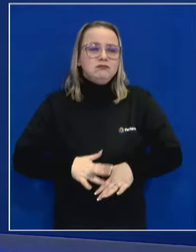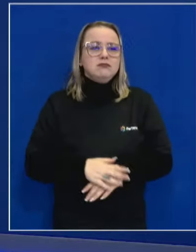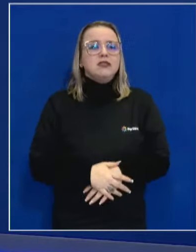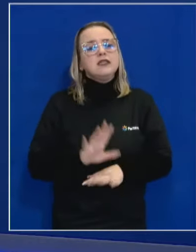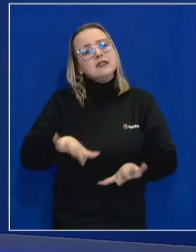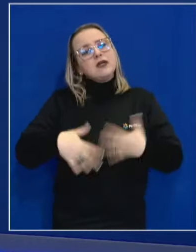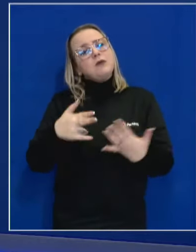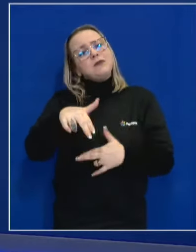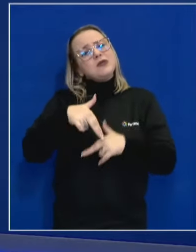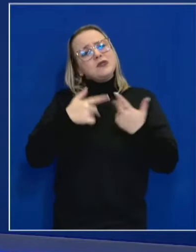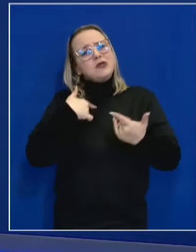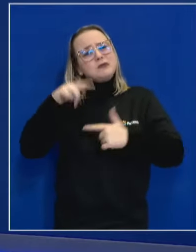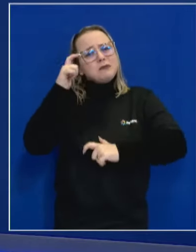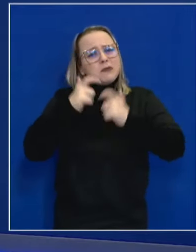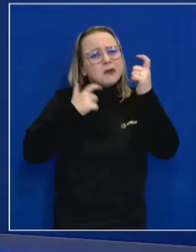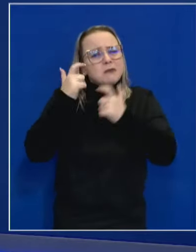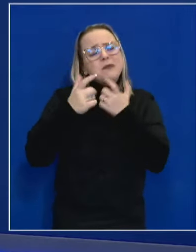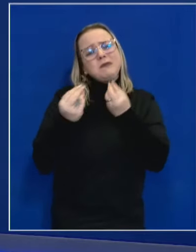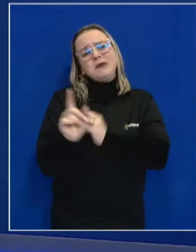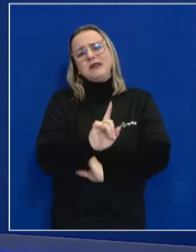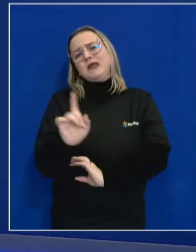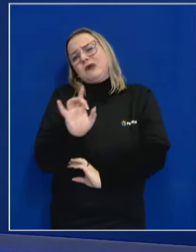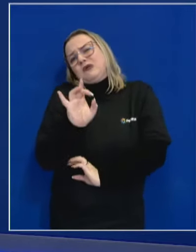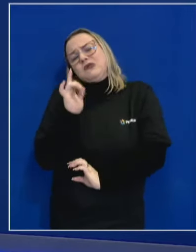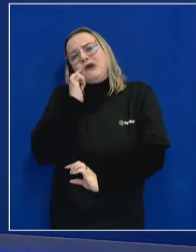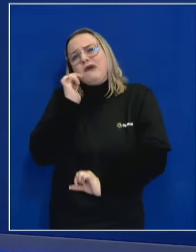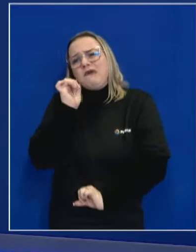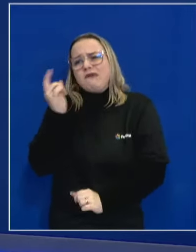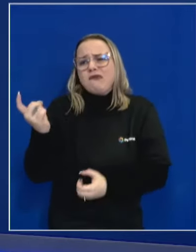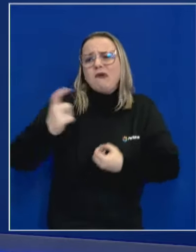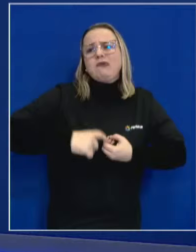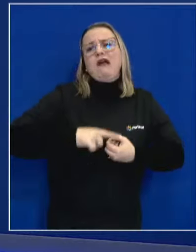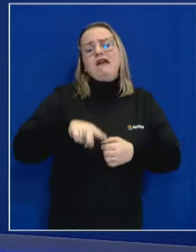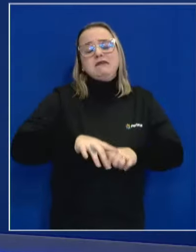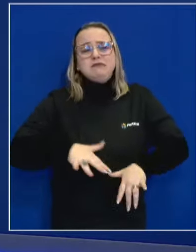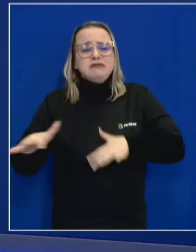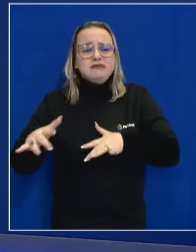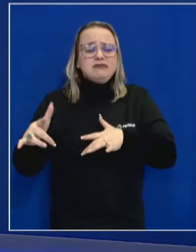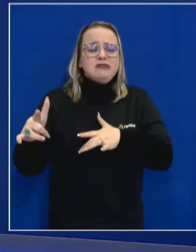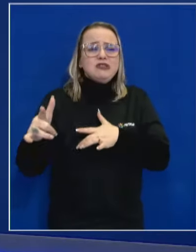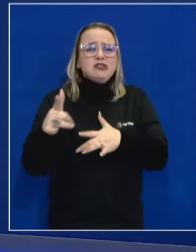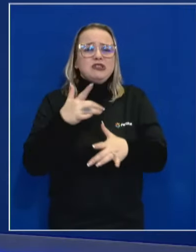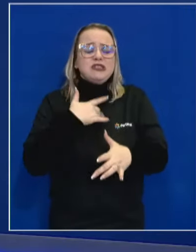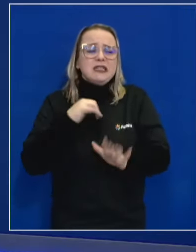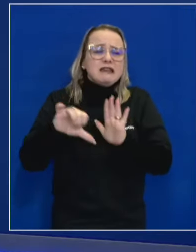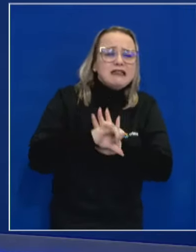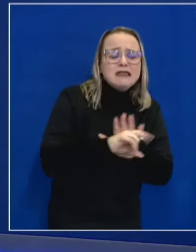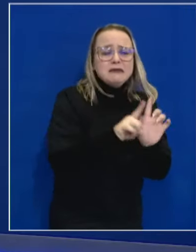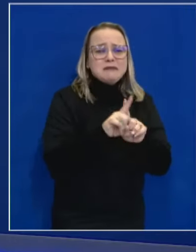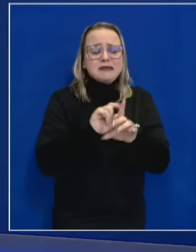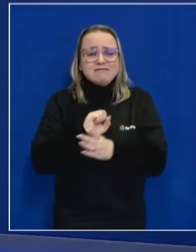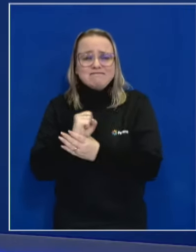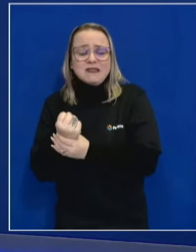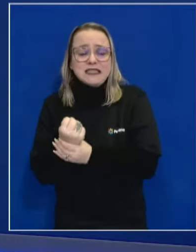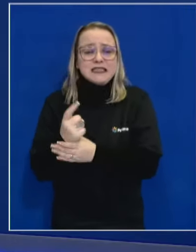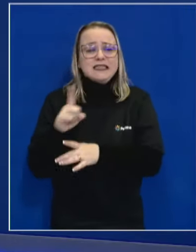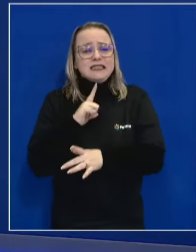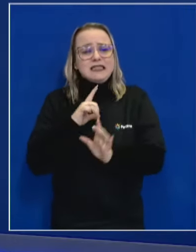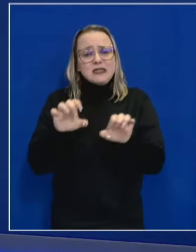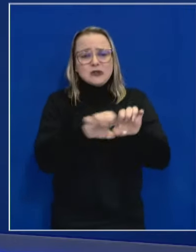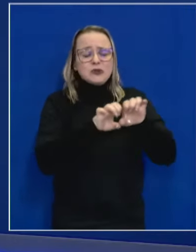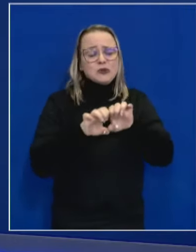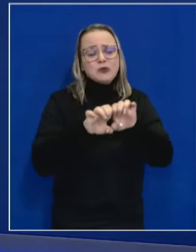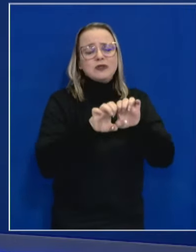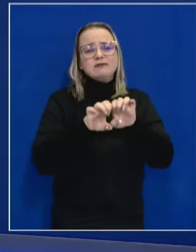é isso que nos preocupa bastante, que a gente possa não apenas reverter essa tendência de criminalidade e sensação de insegurança, como também possa usar da estrutura